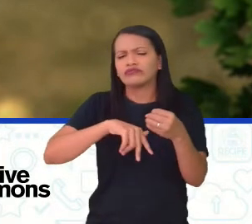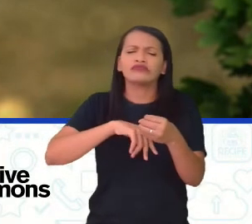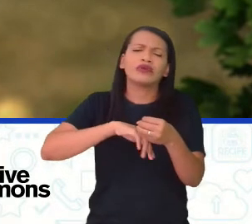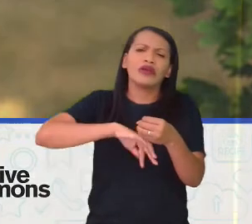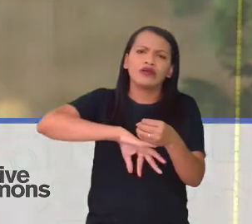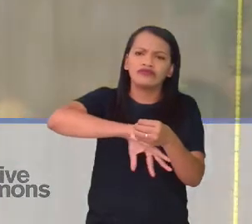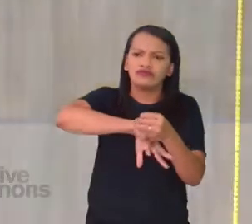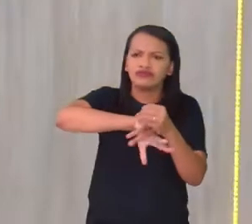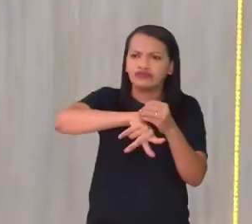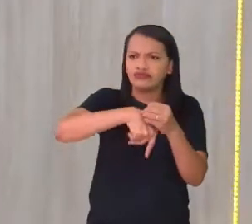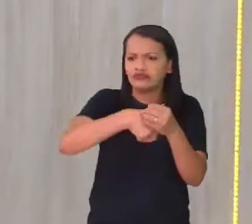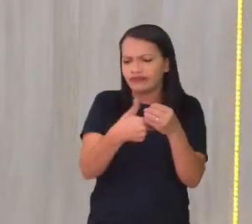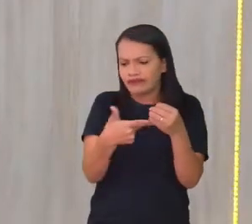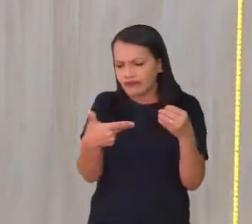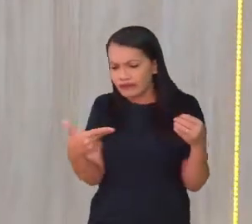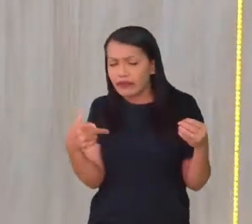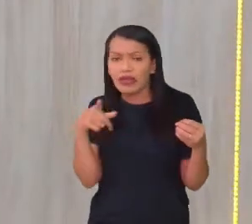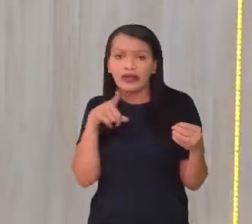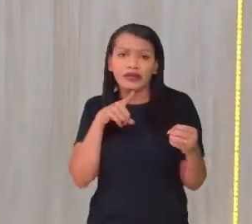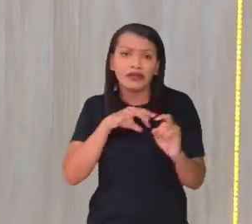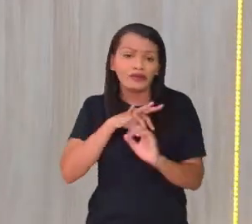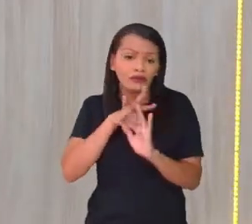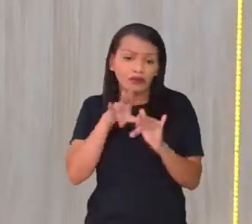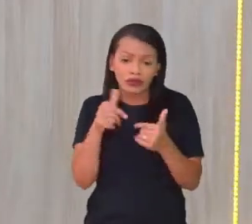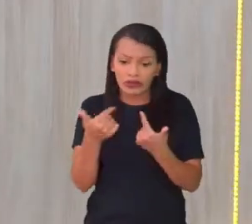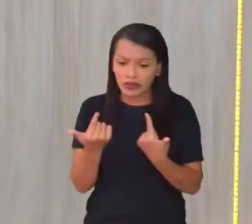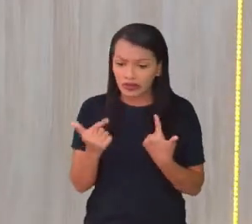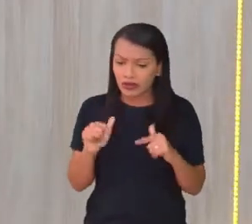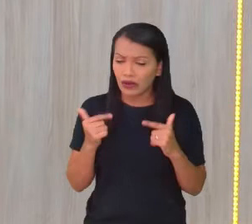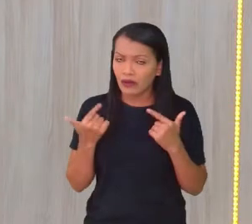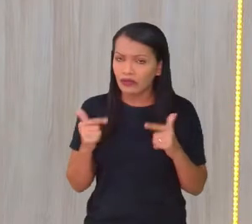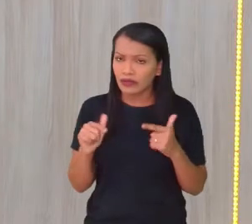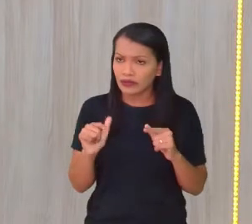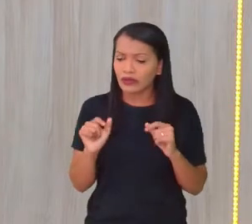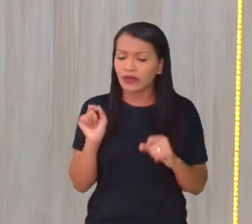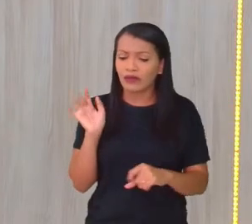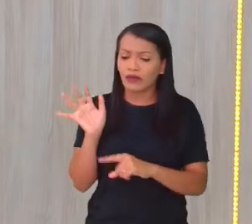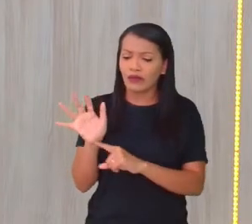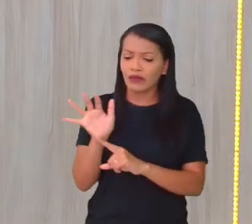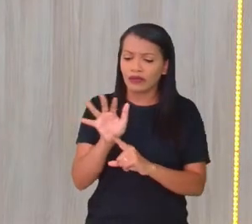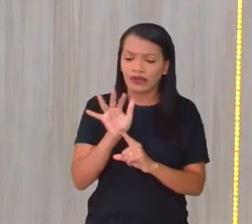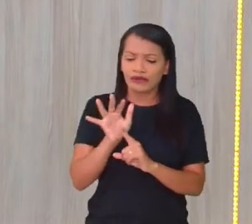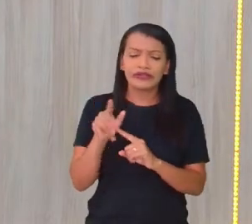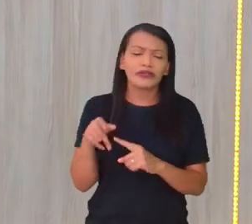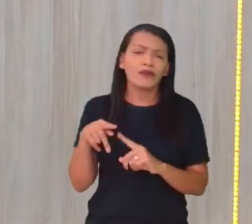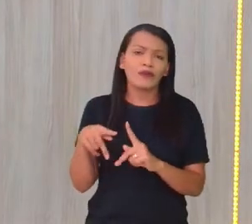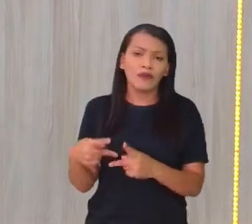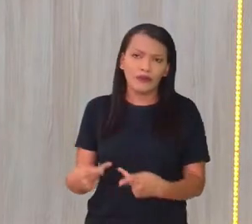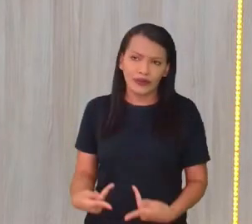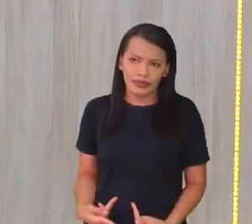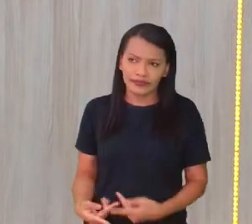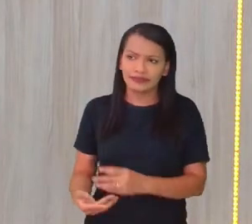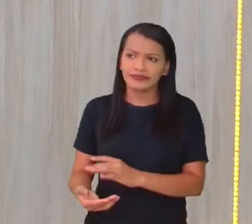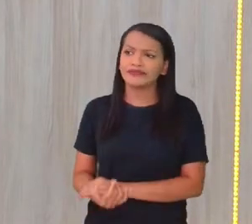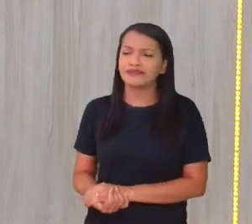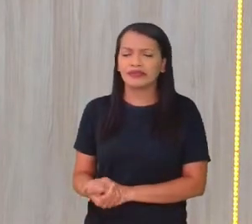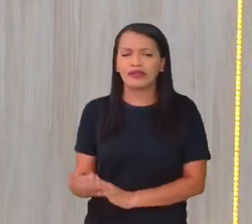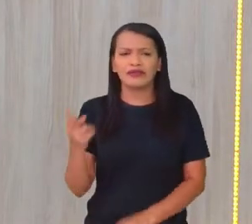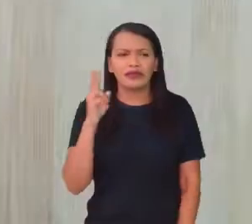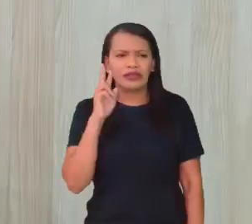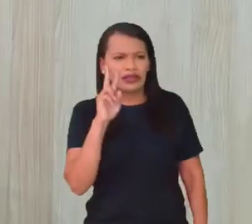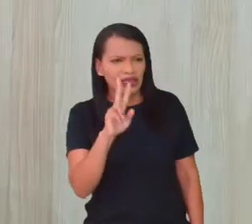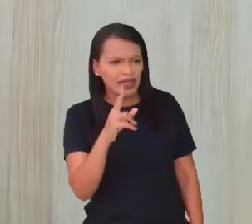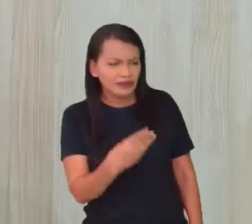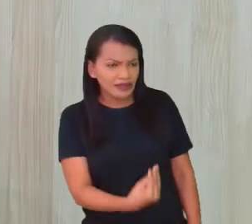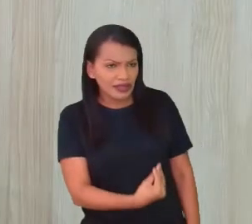componentes que não têm uma intervenção humana. E aí, você vê a vida em todas